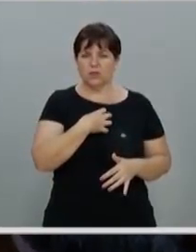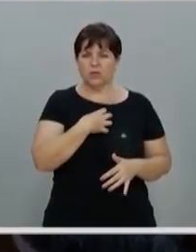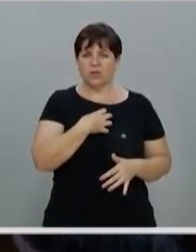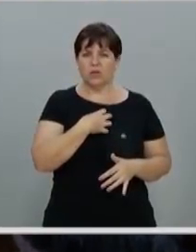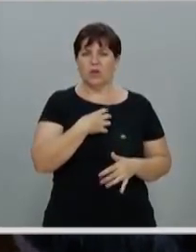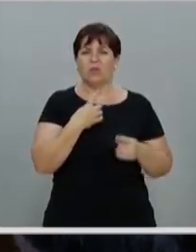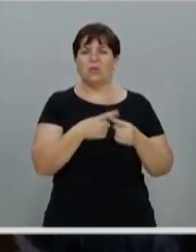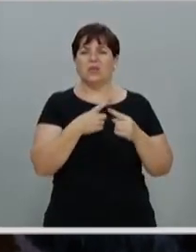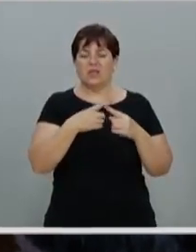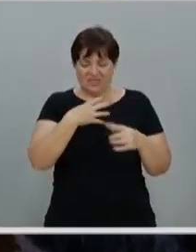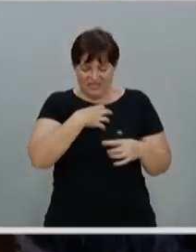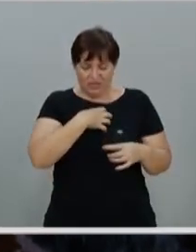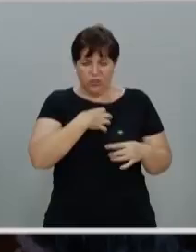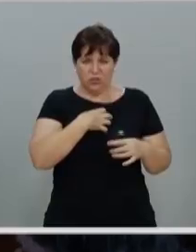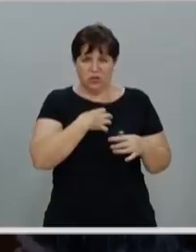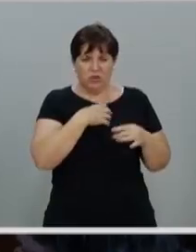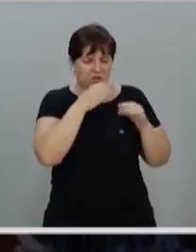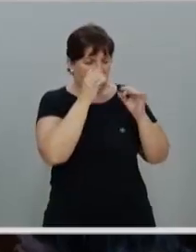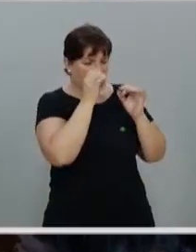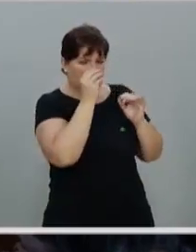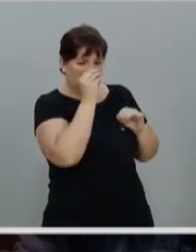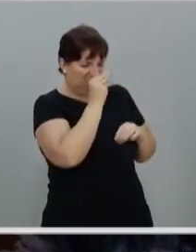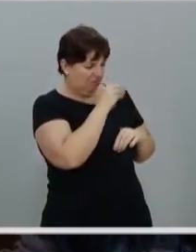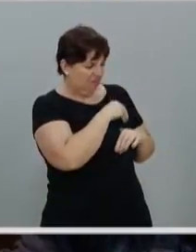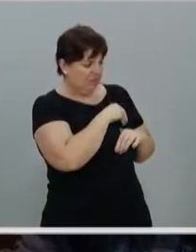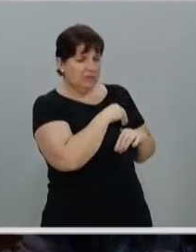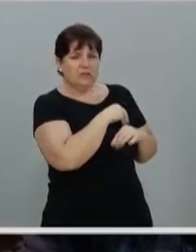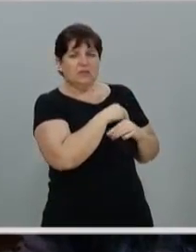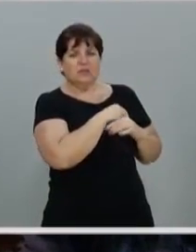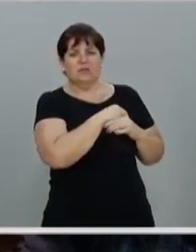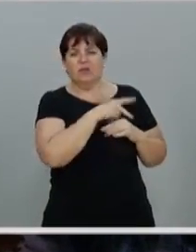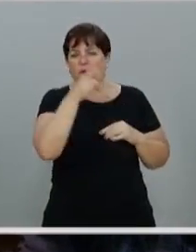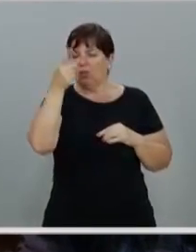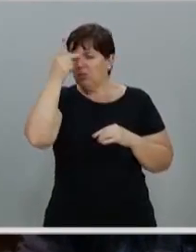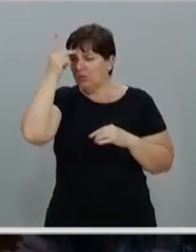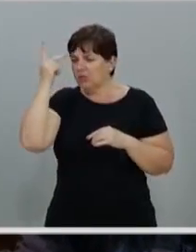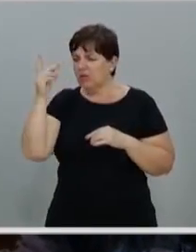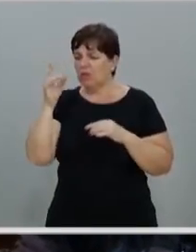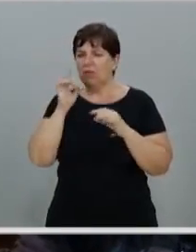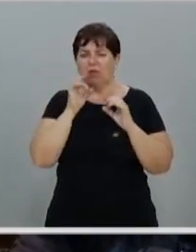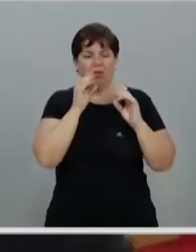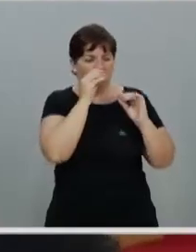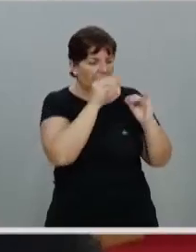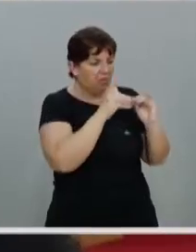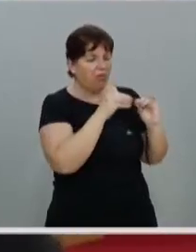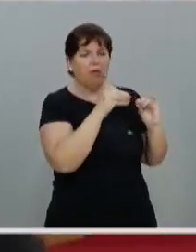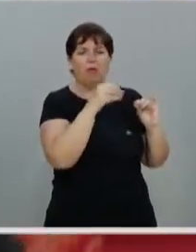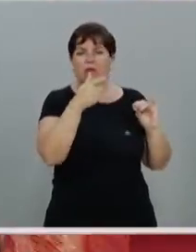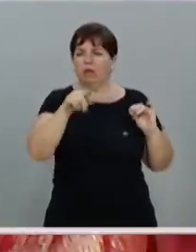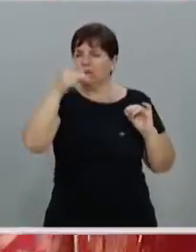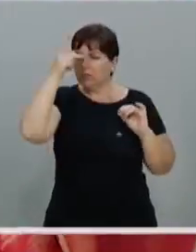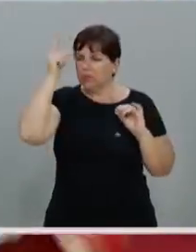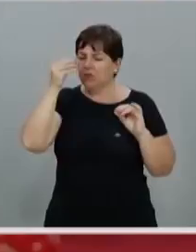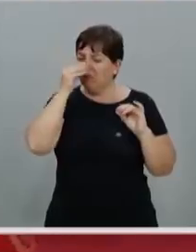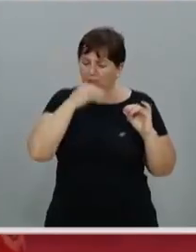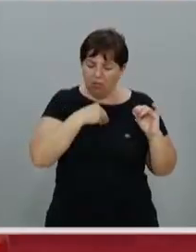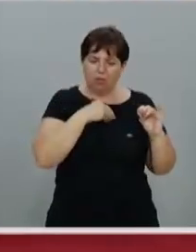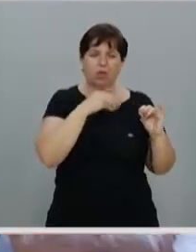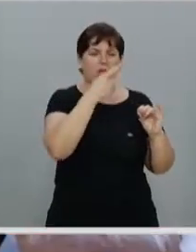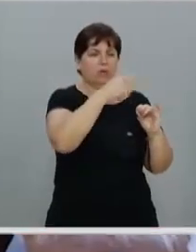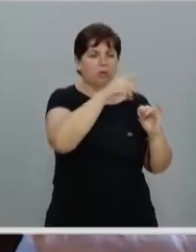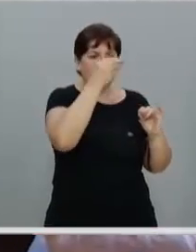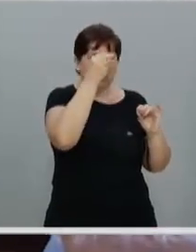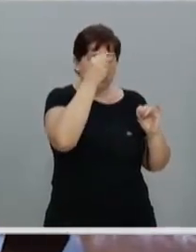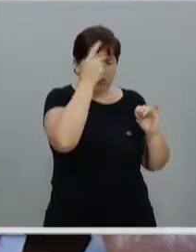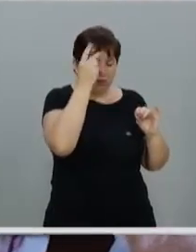abandono. Ó, fulano me abandonou, foi para tal lugar. Ciclano me abandonou, foi para tal lugar. Fulano foi para trozo, fulano